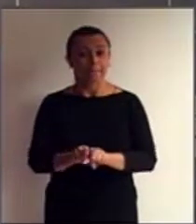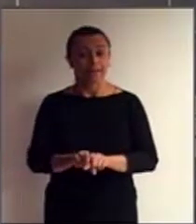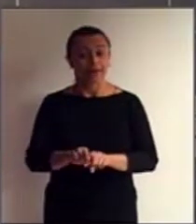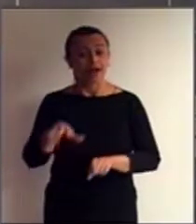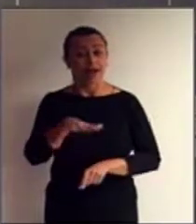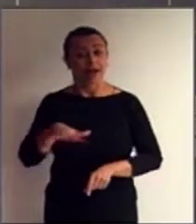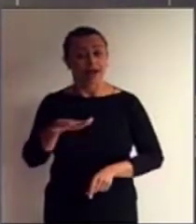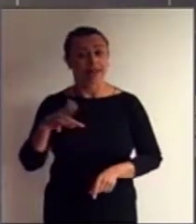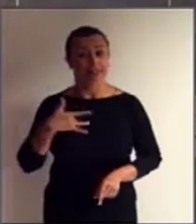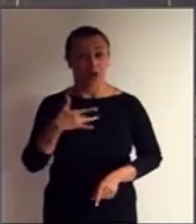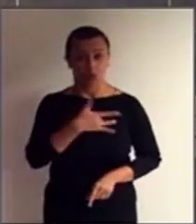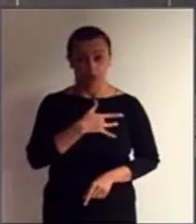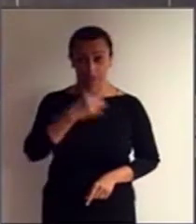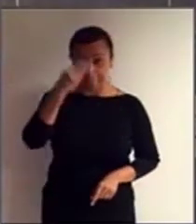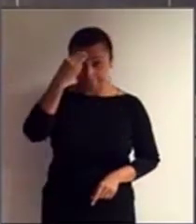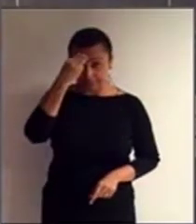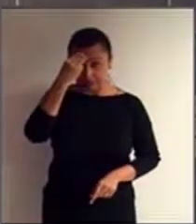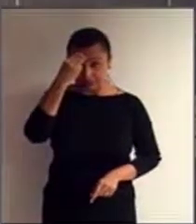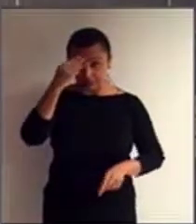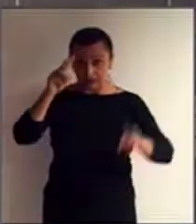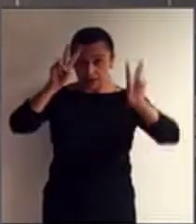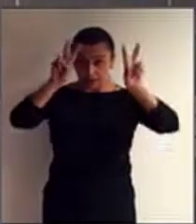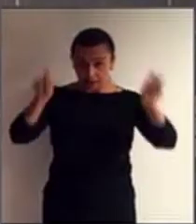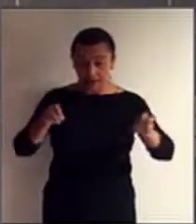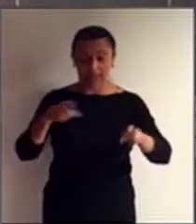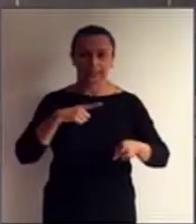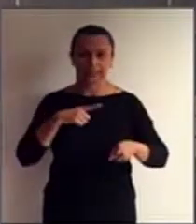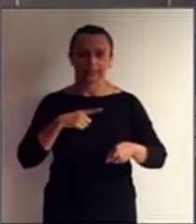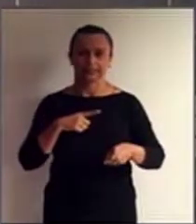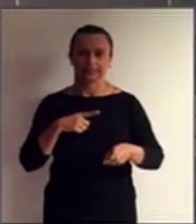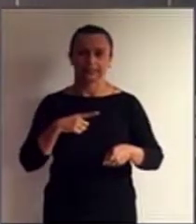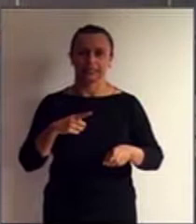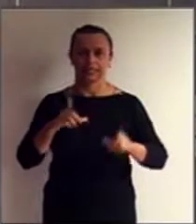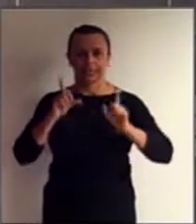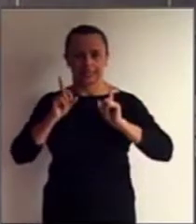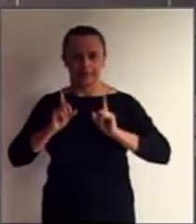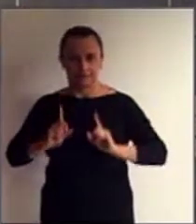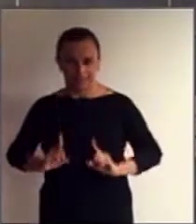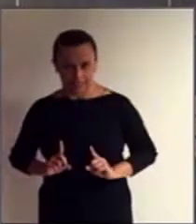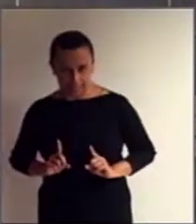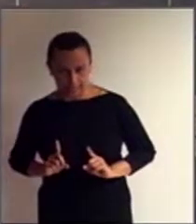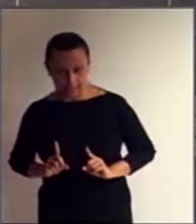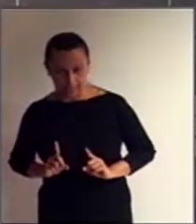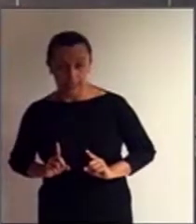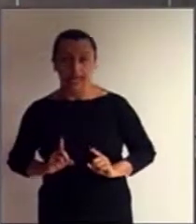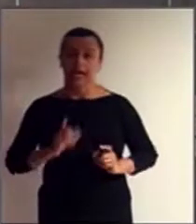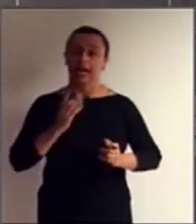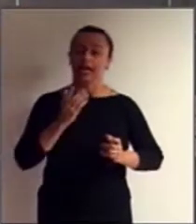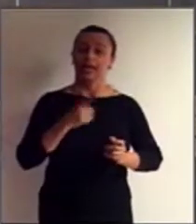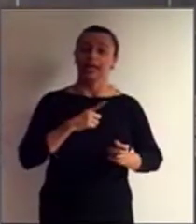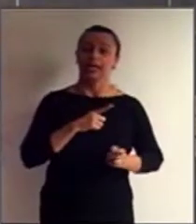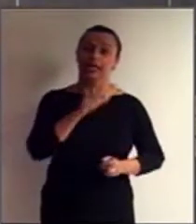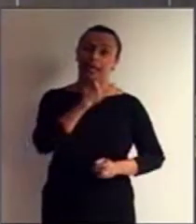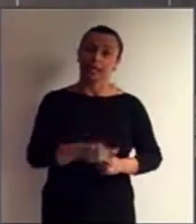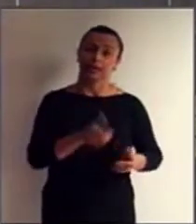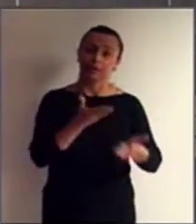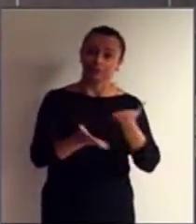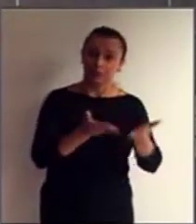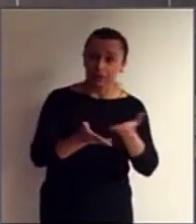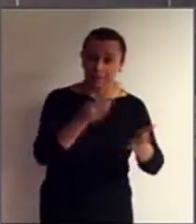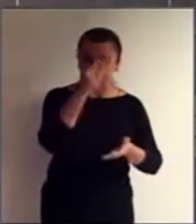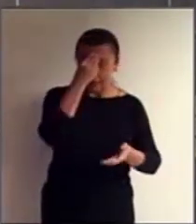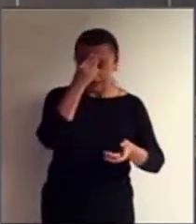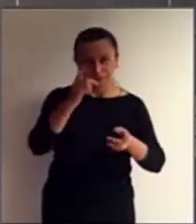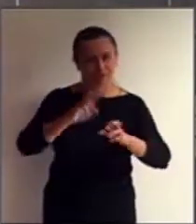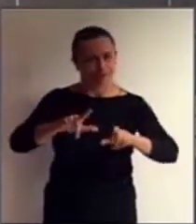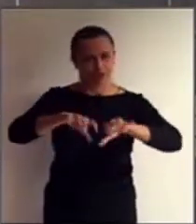trata a deficiência e a saúde mental como públicos diferenciados. e assim levou essa discussão